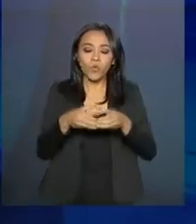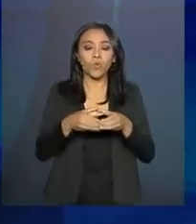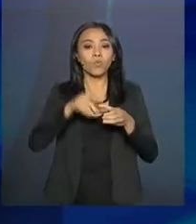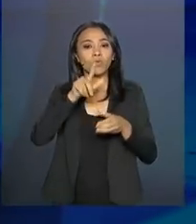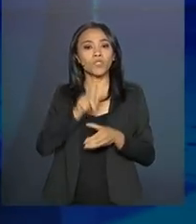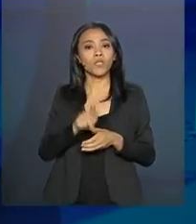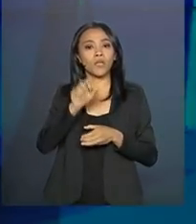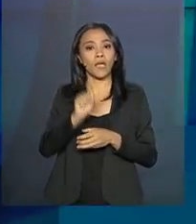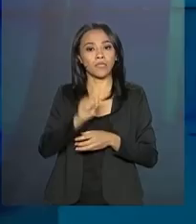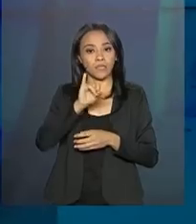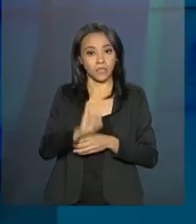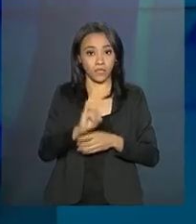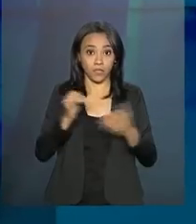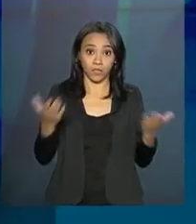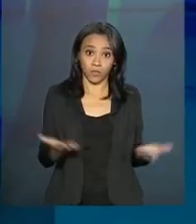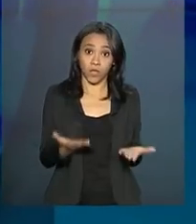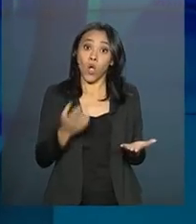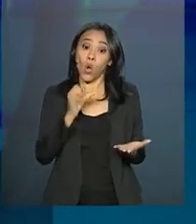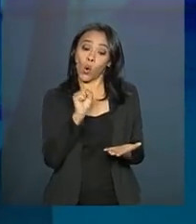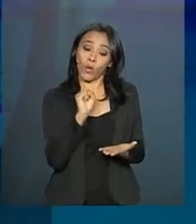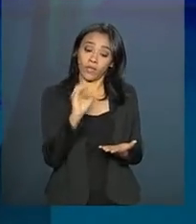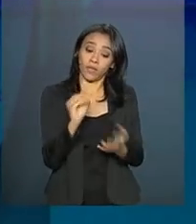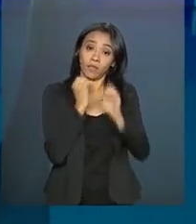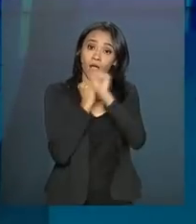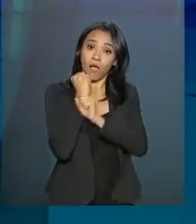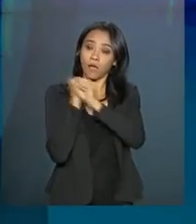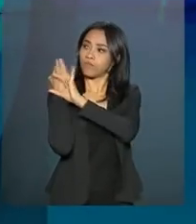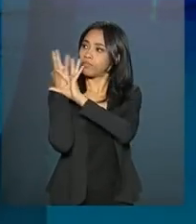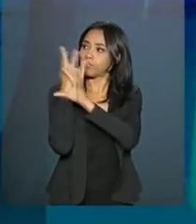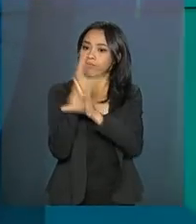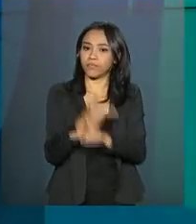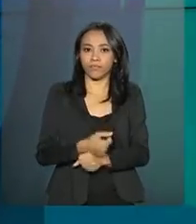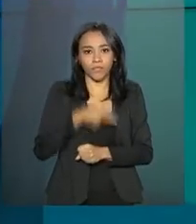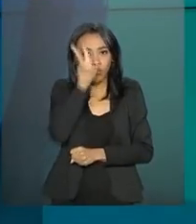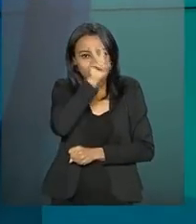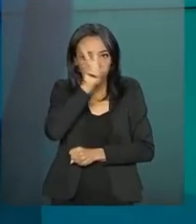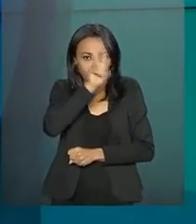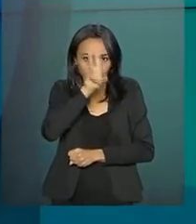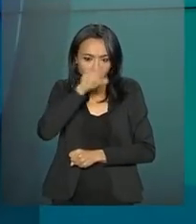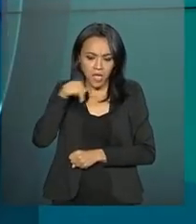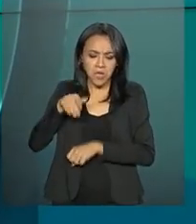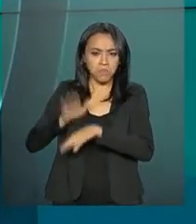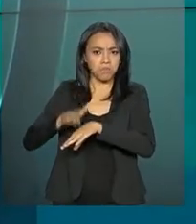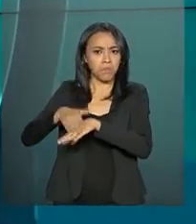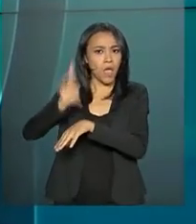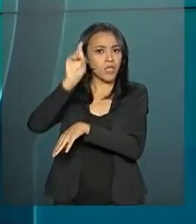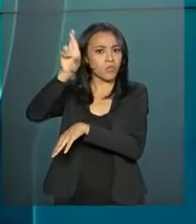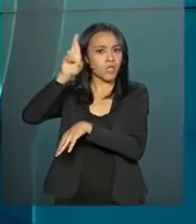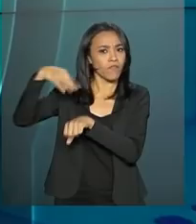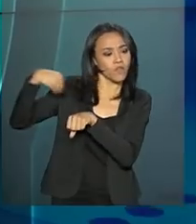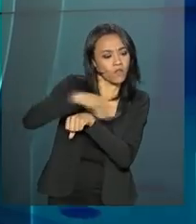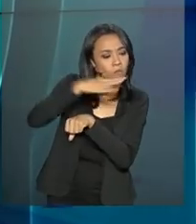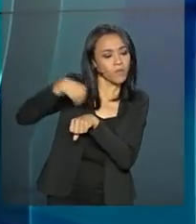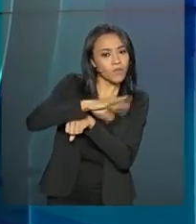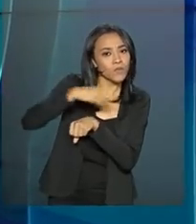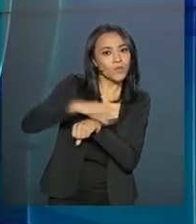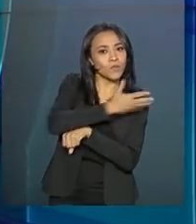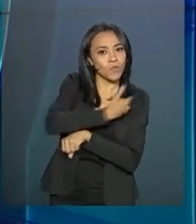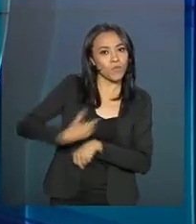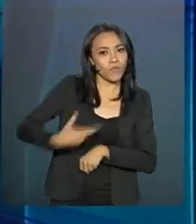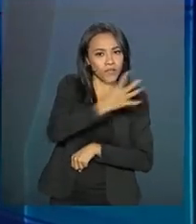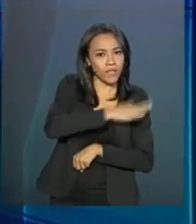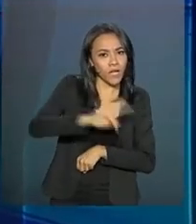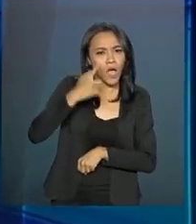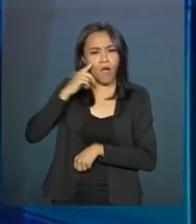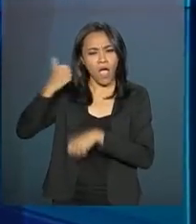Institucional completa 80 anos de história. O GSI é responsável por fornecer ao governo federal informações